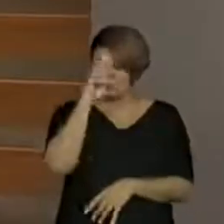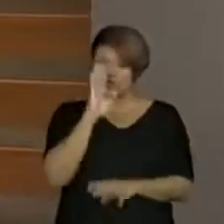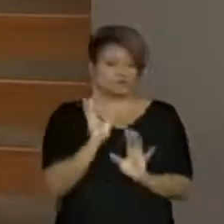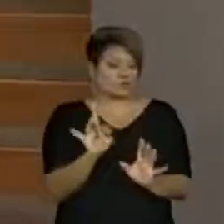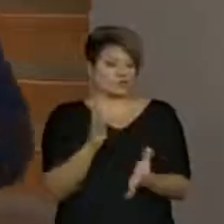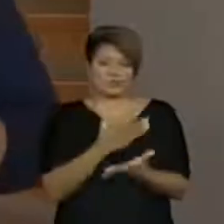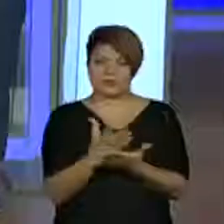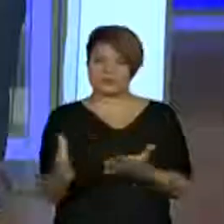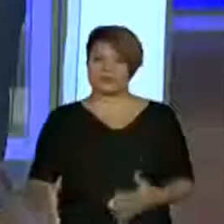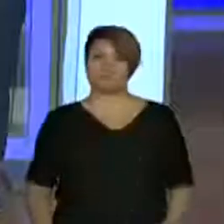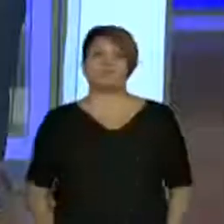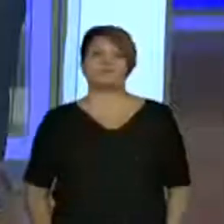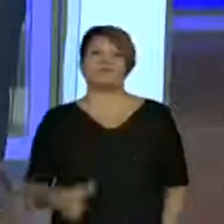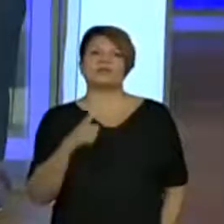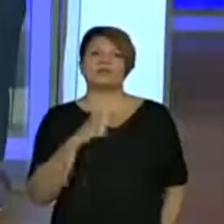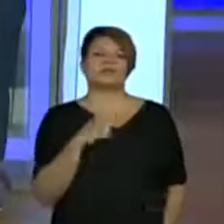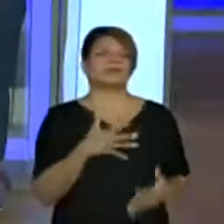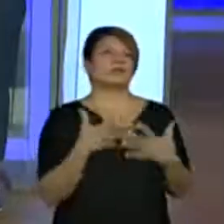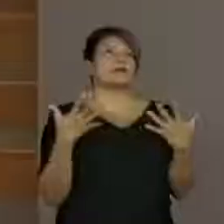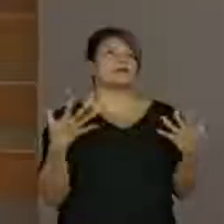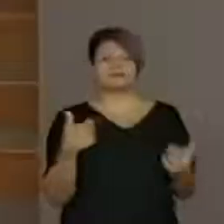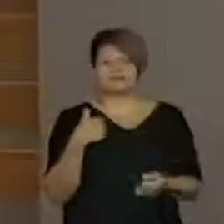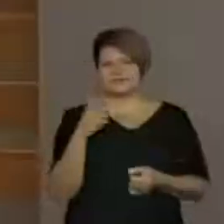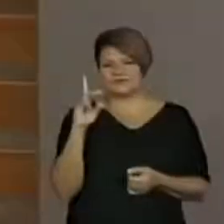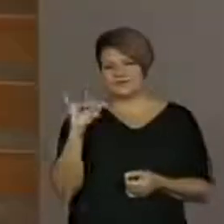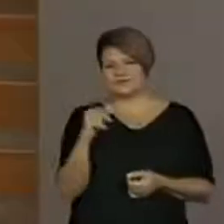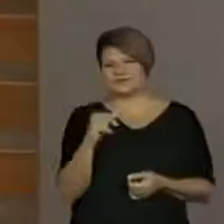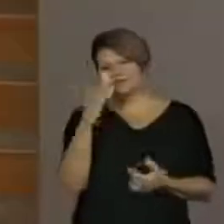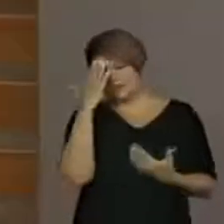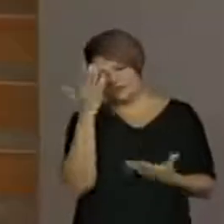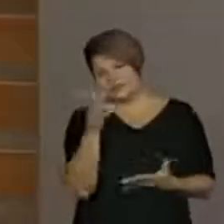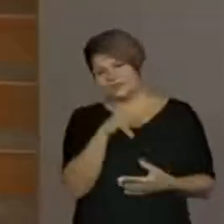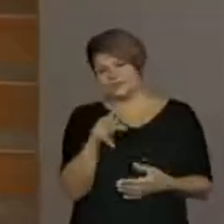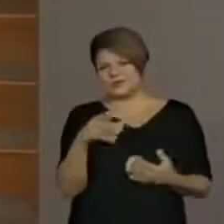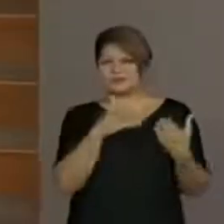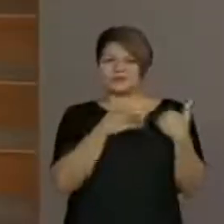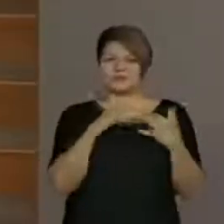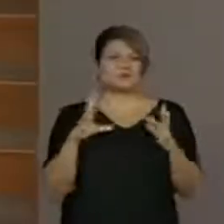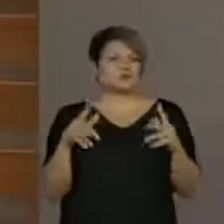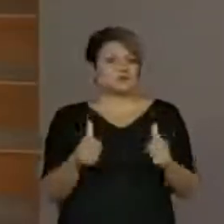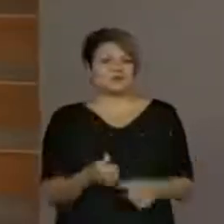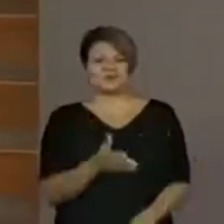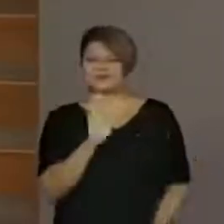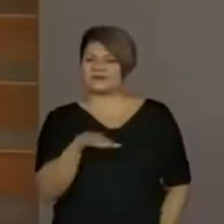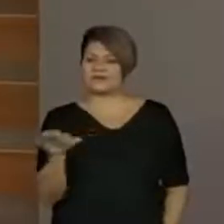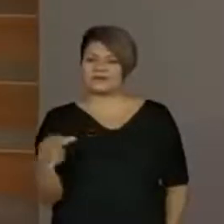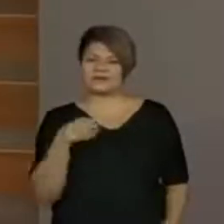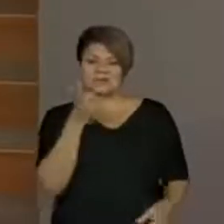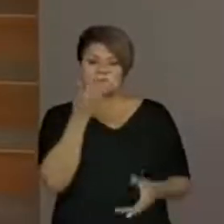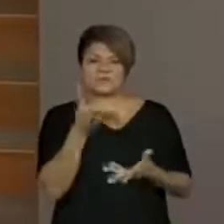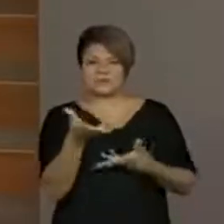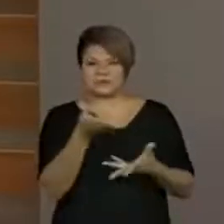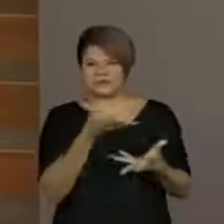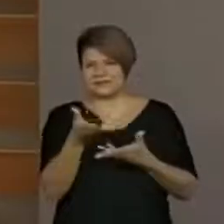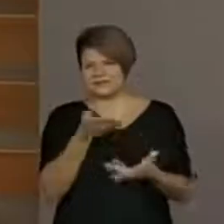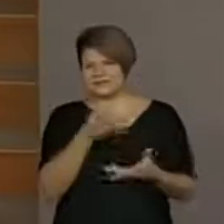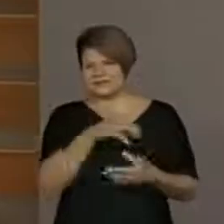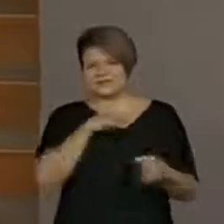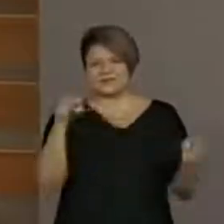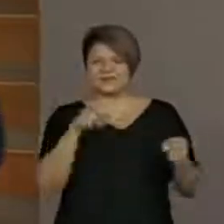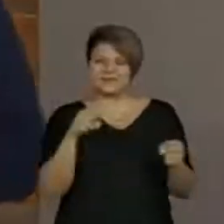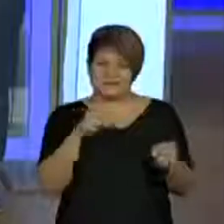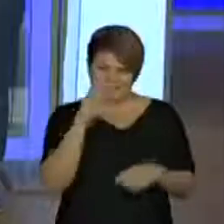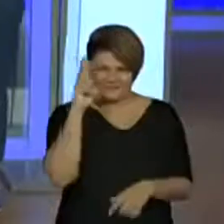começou. Que a gente tenha um grande dia. Professores, obrigado. Responsáveis também. E que bom que vocês poderem dividir uma história com vocês. Eu adoro.